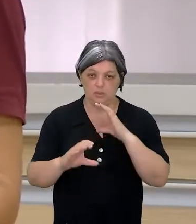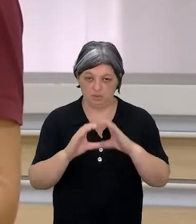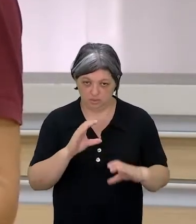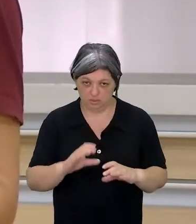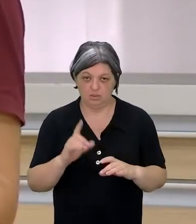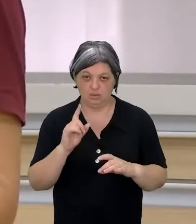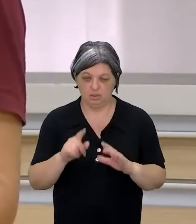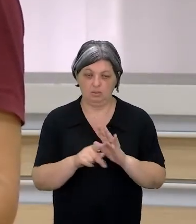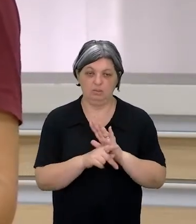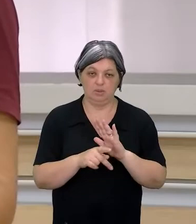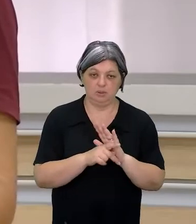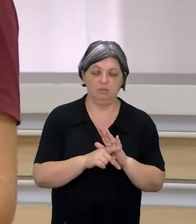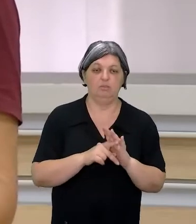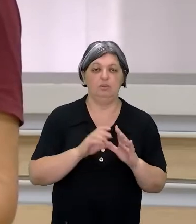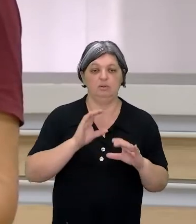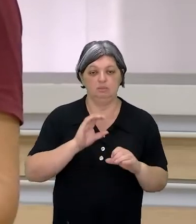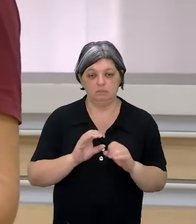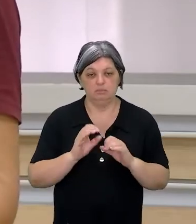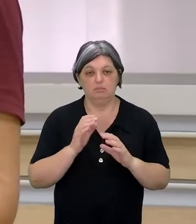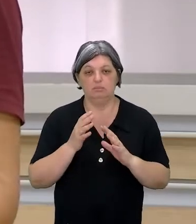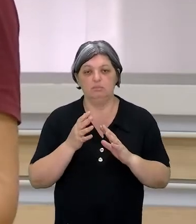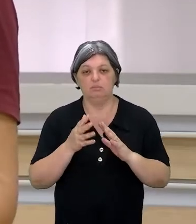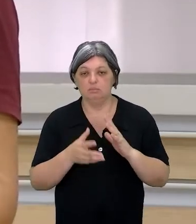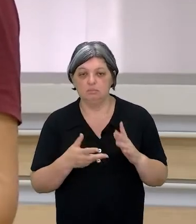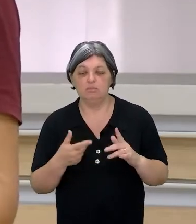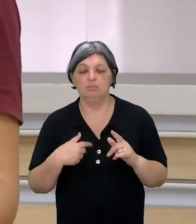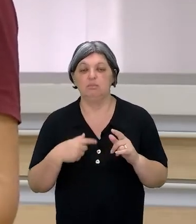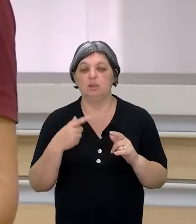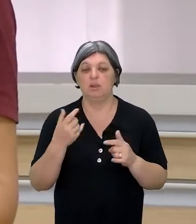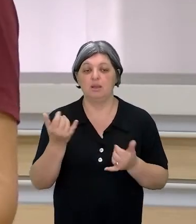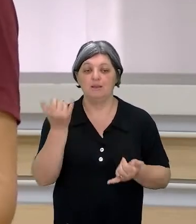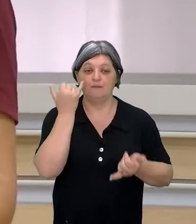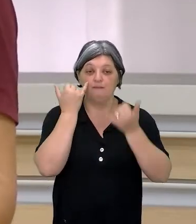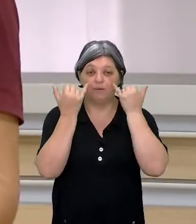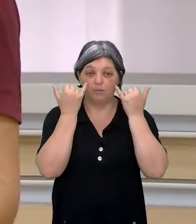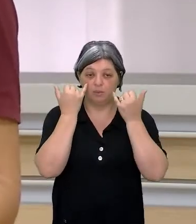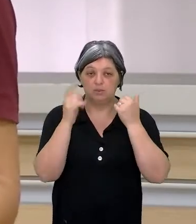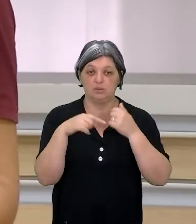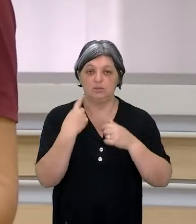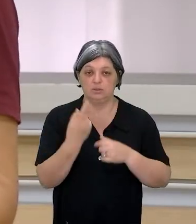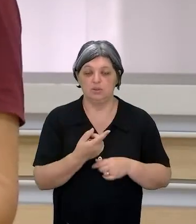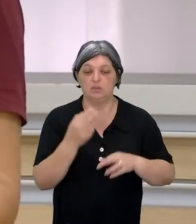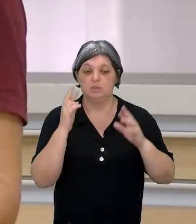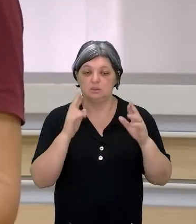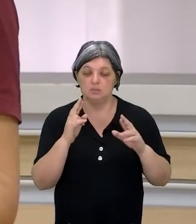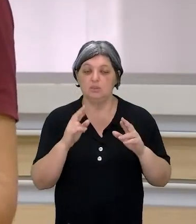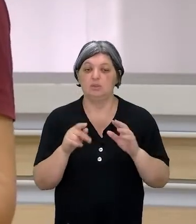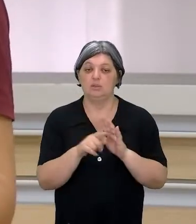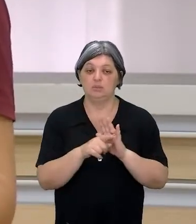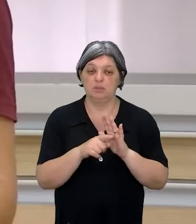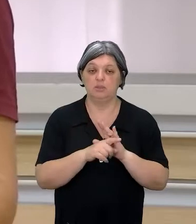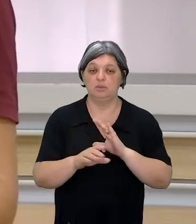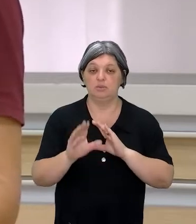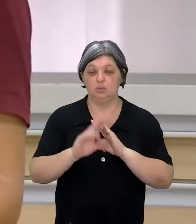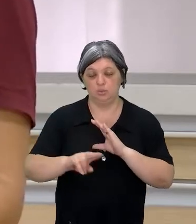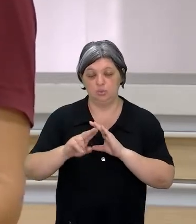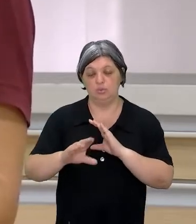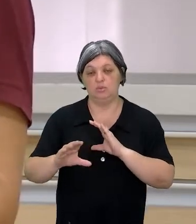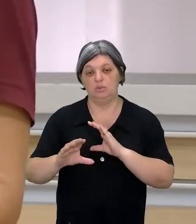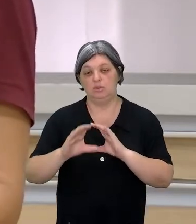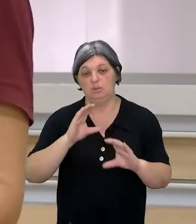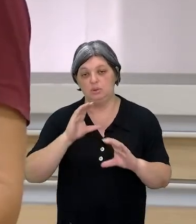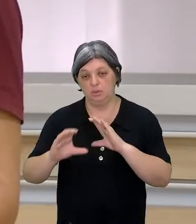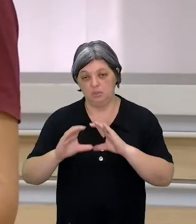pela informação, e normalmente a informação é o que a gente espera receber de meios de comunicação em massa,